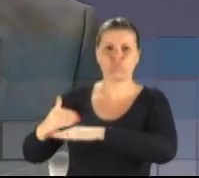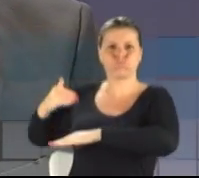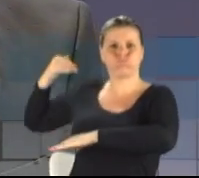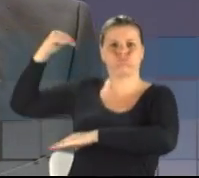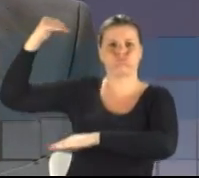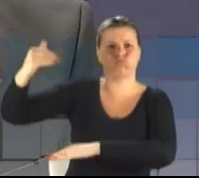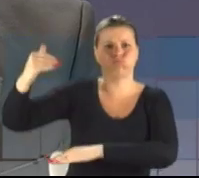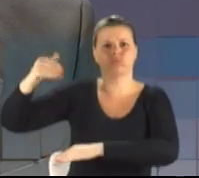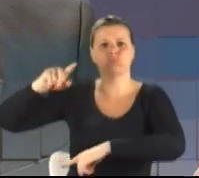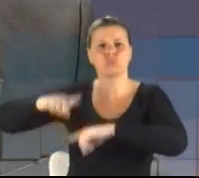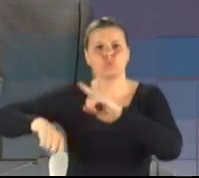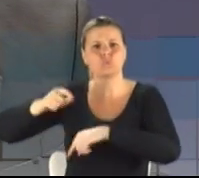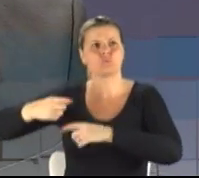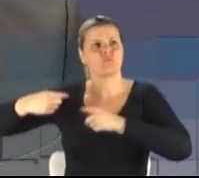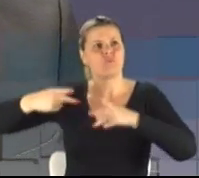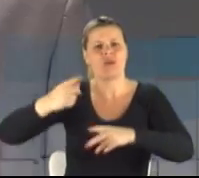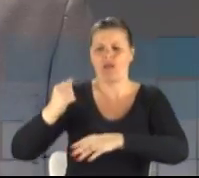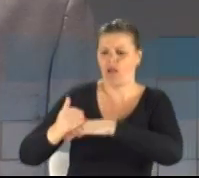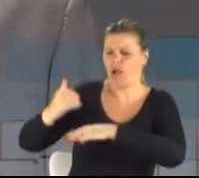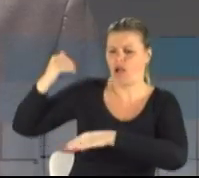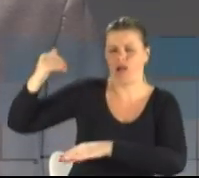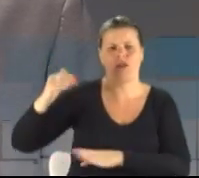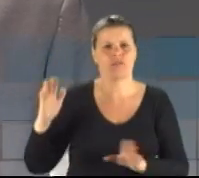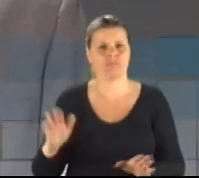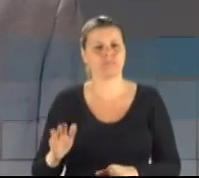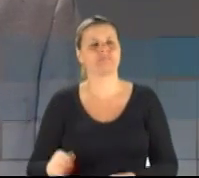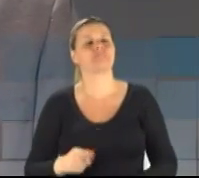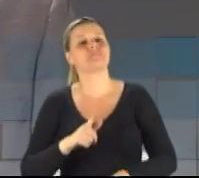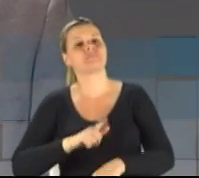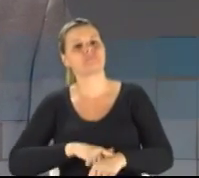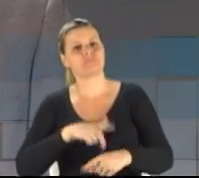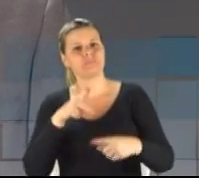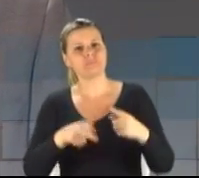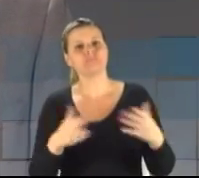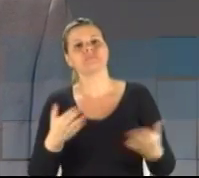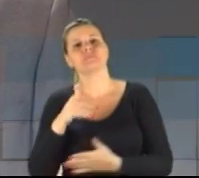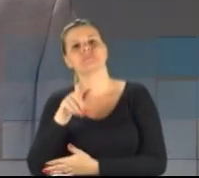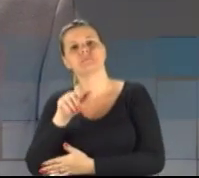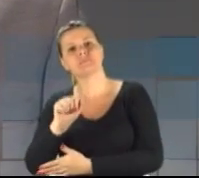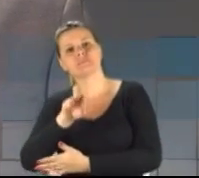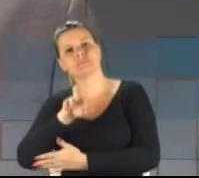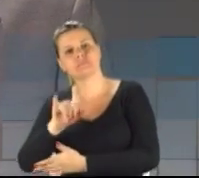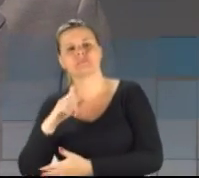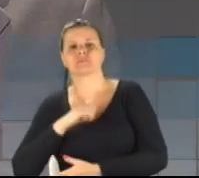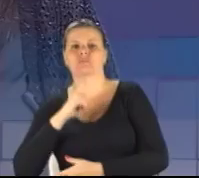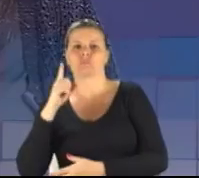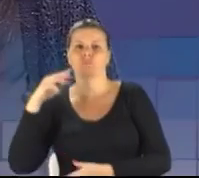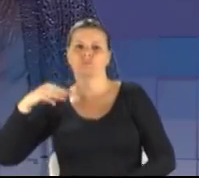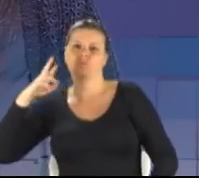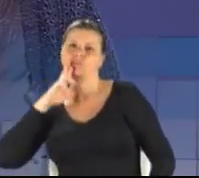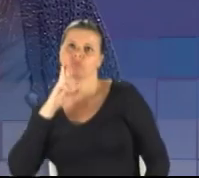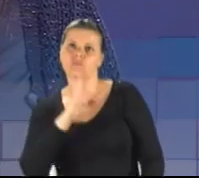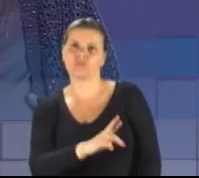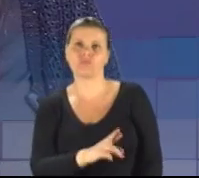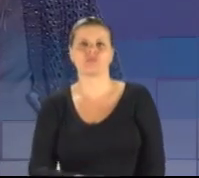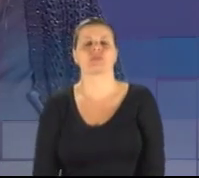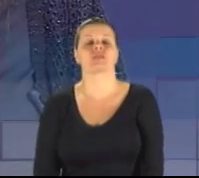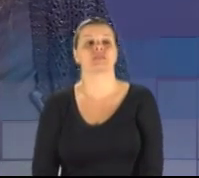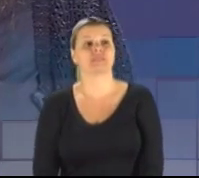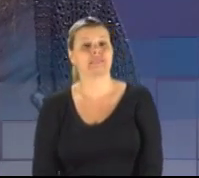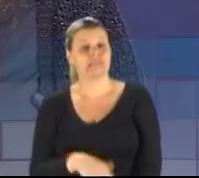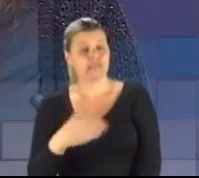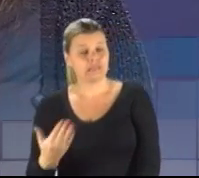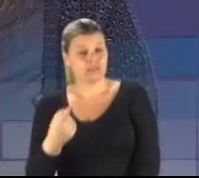produtos fornecidos. Isso é que tem que ser feito. Candidato Tempo Esgotado, o candidato a Gabi Tolotti, tem um minuto para a sua réplica. Tu sabe,